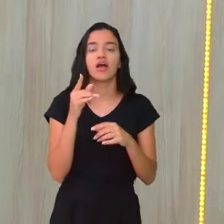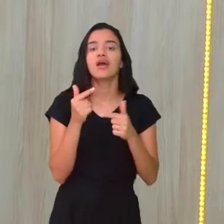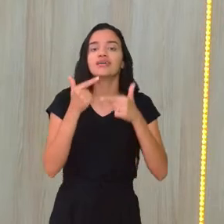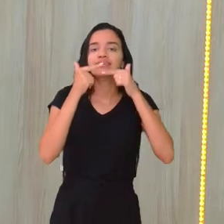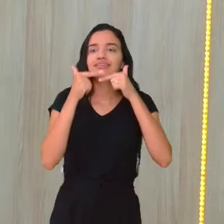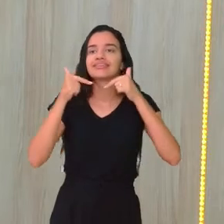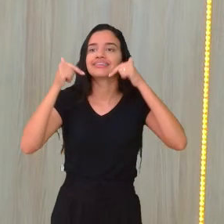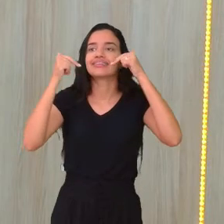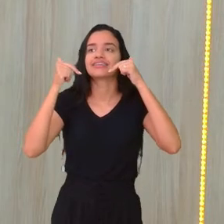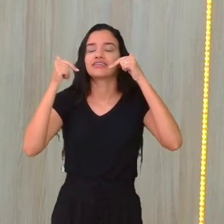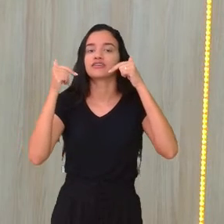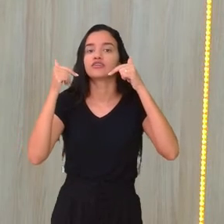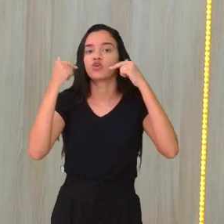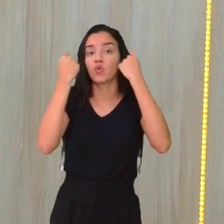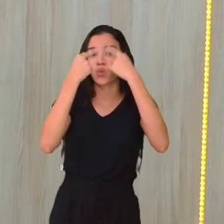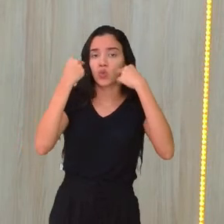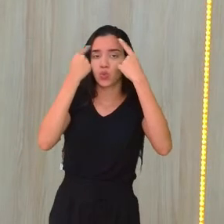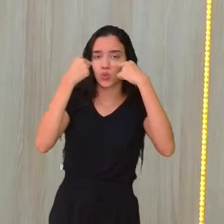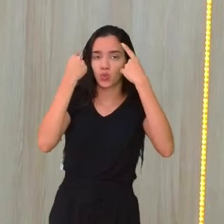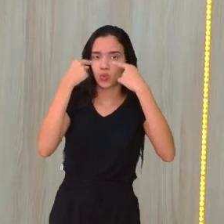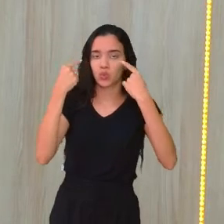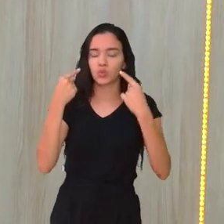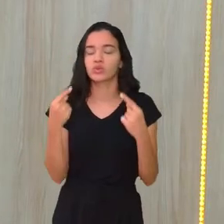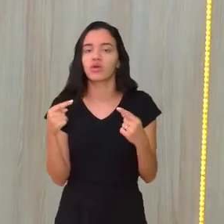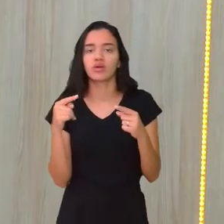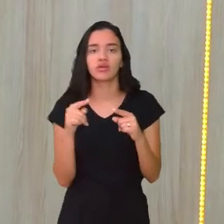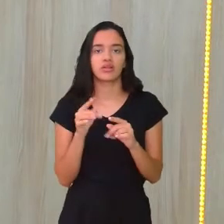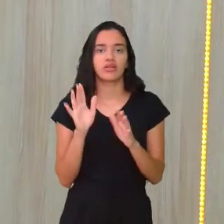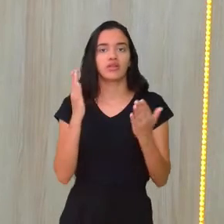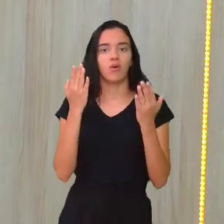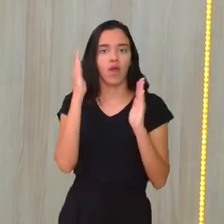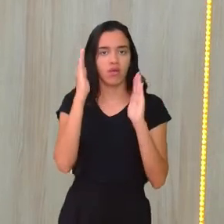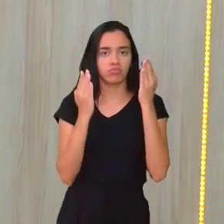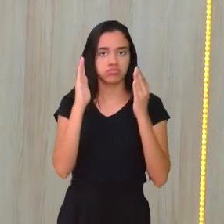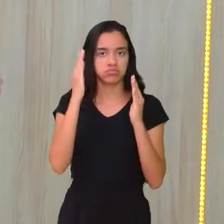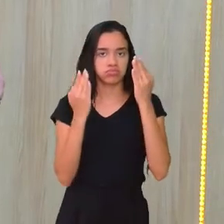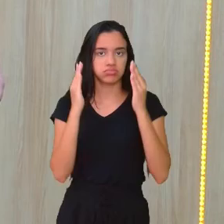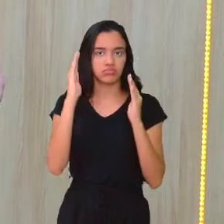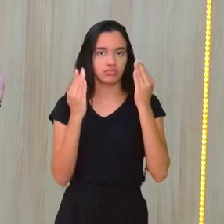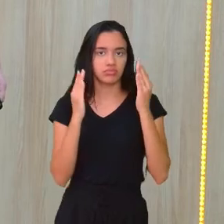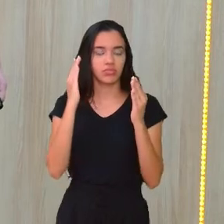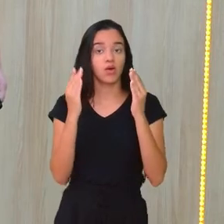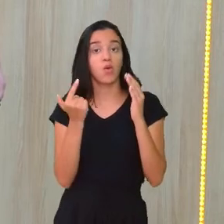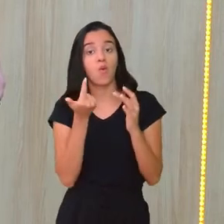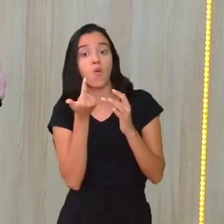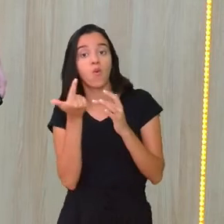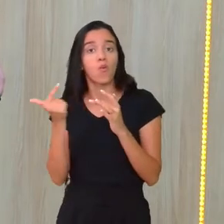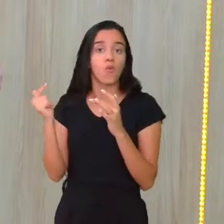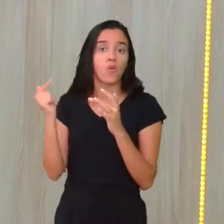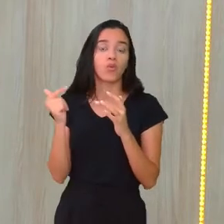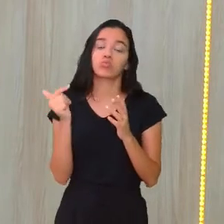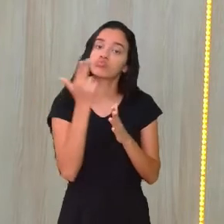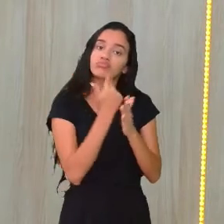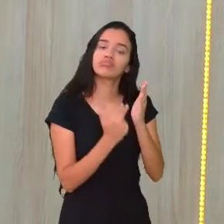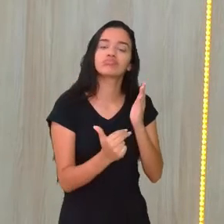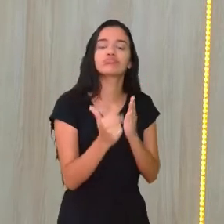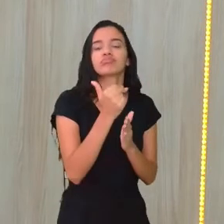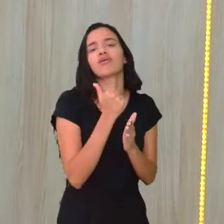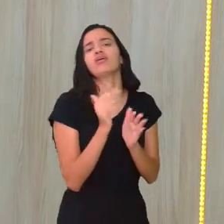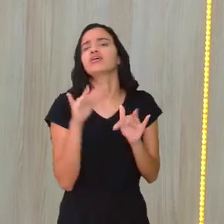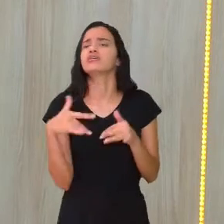aqui eu tenho uma boca, aqui eu tenho dois olhos. Então, não é reflexo. É outro desenho.